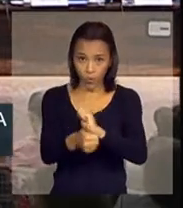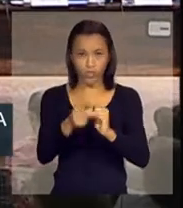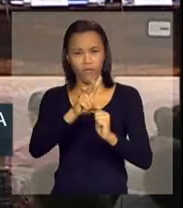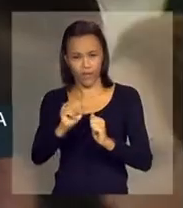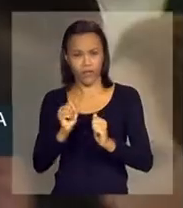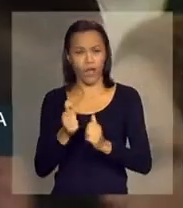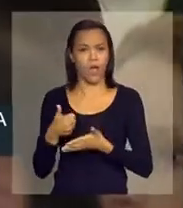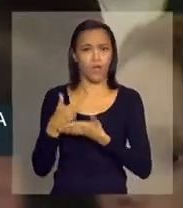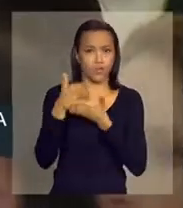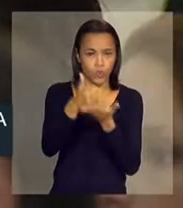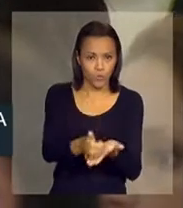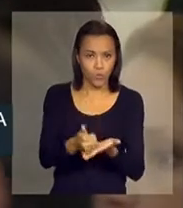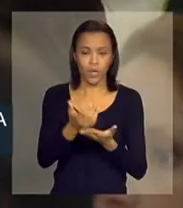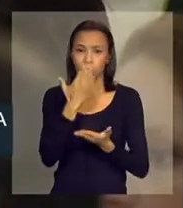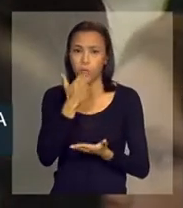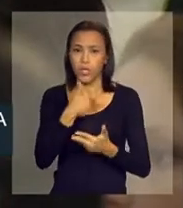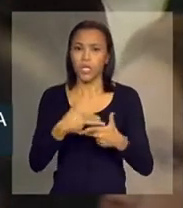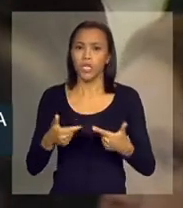alimentação?